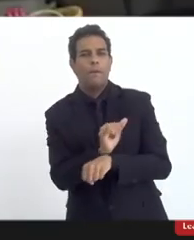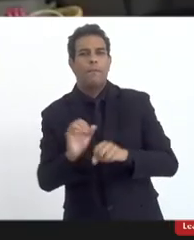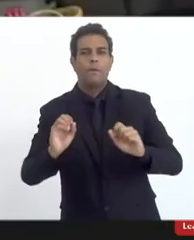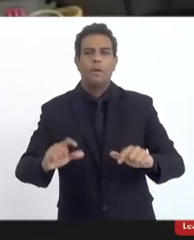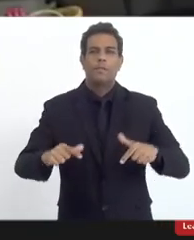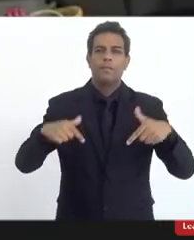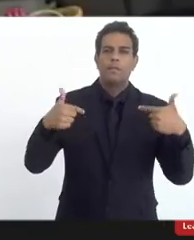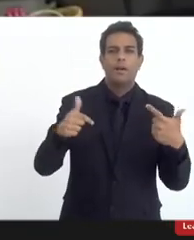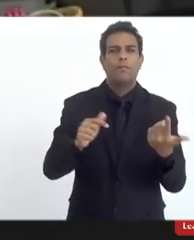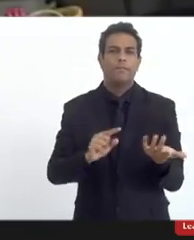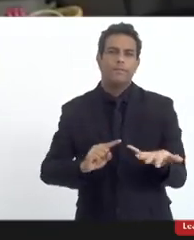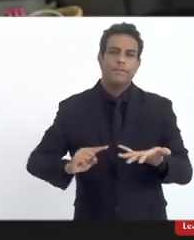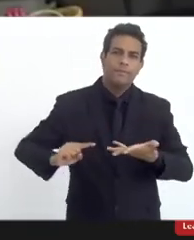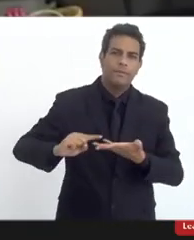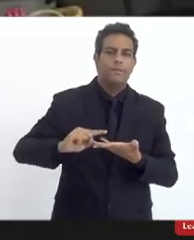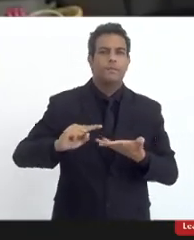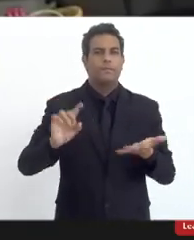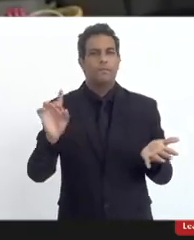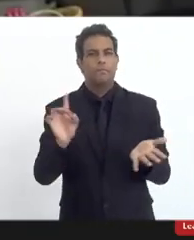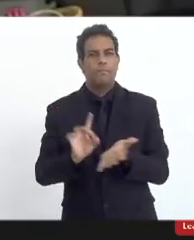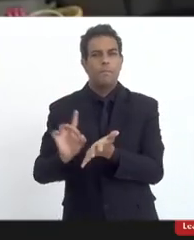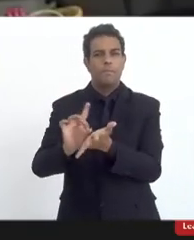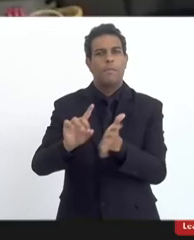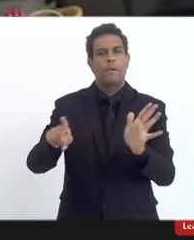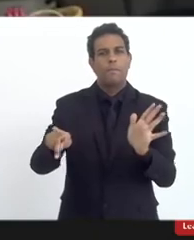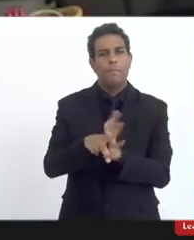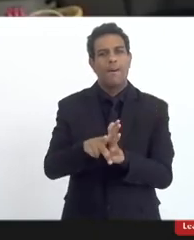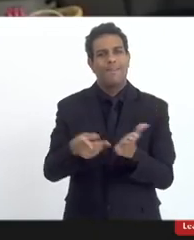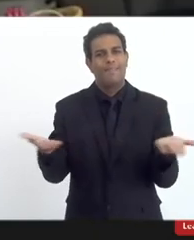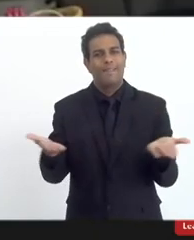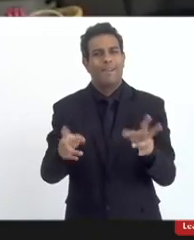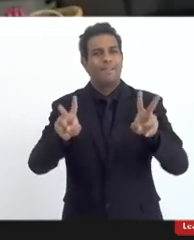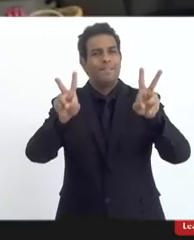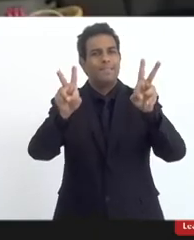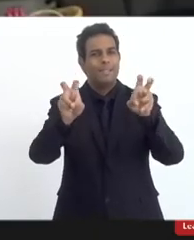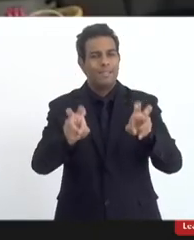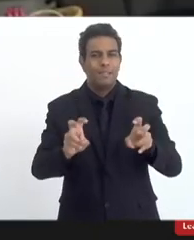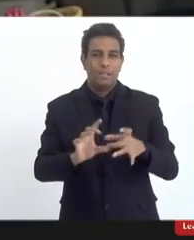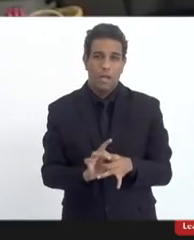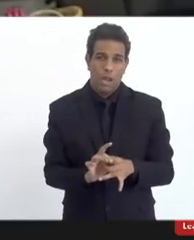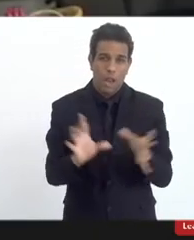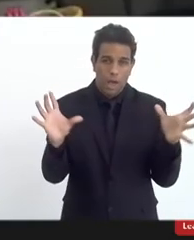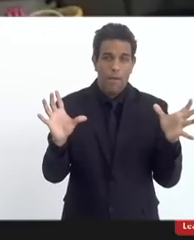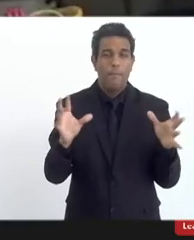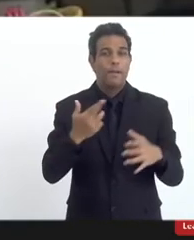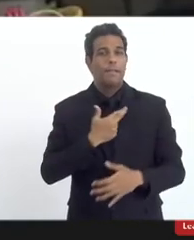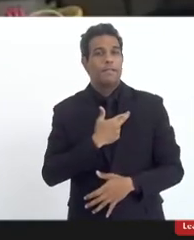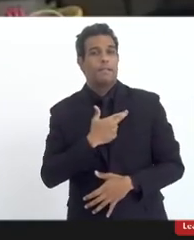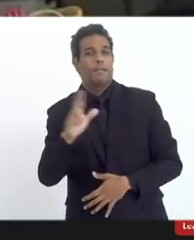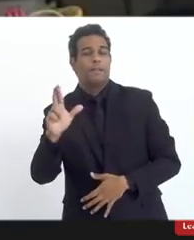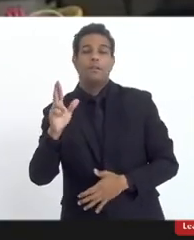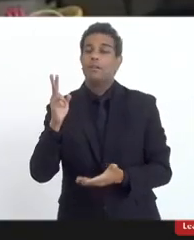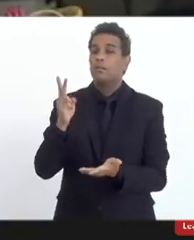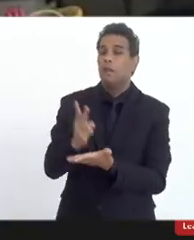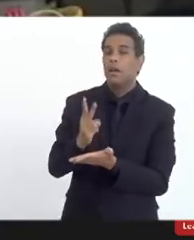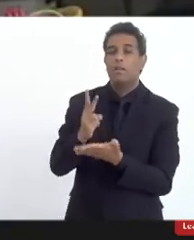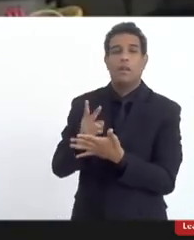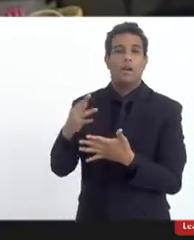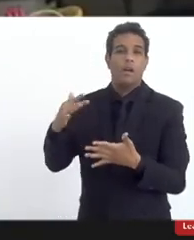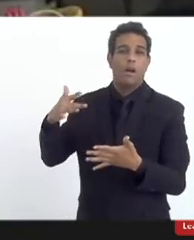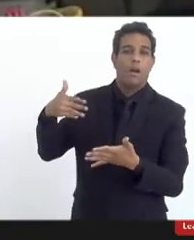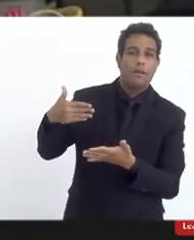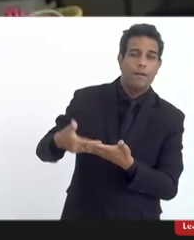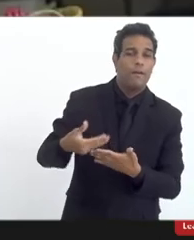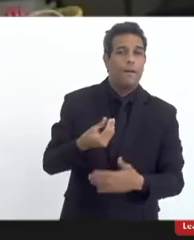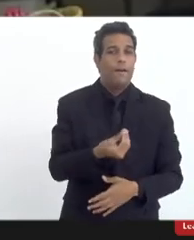ações que eram trabalhadas por esses professores e a temática da liberdade religiosa sempre esteve presente então eu